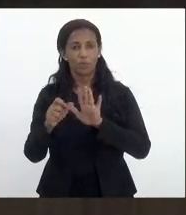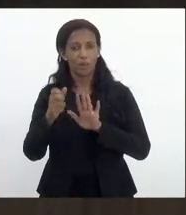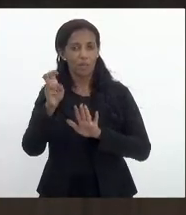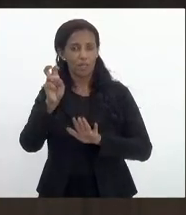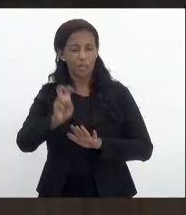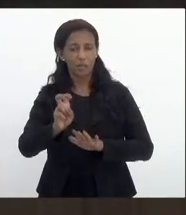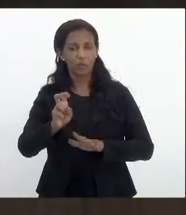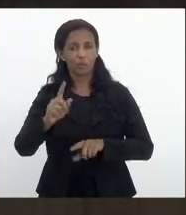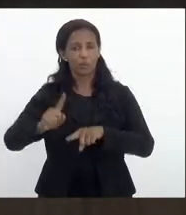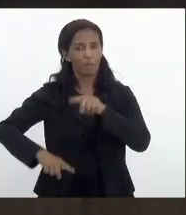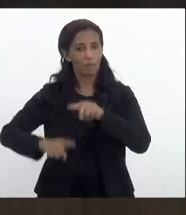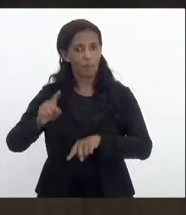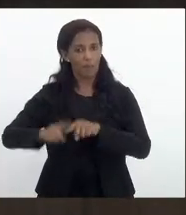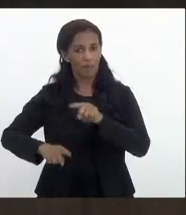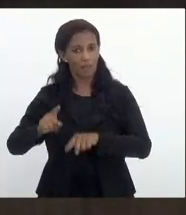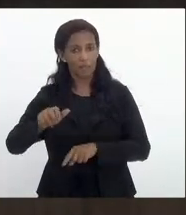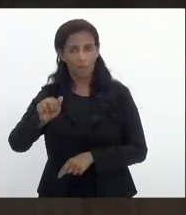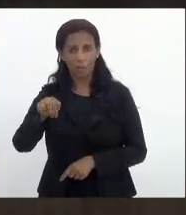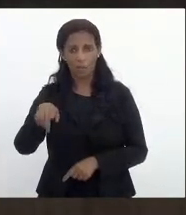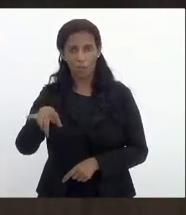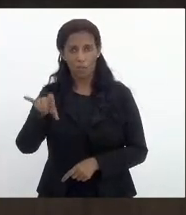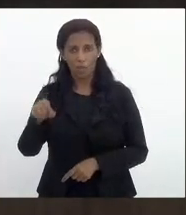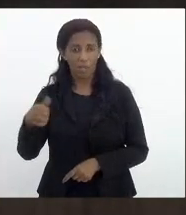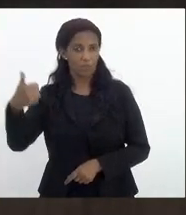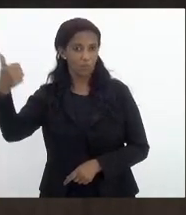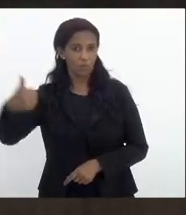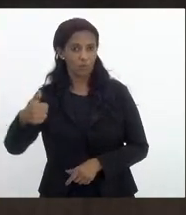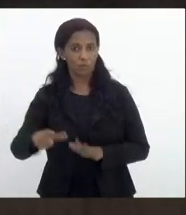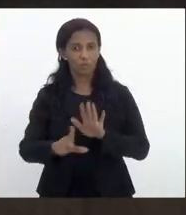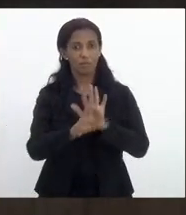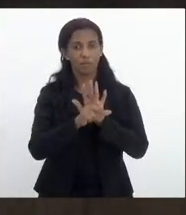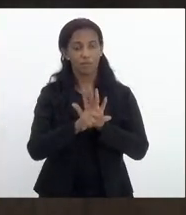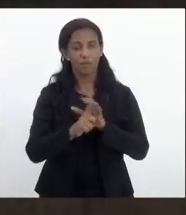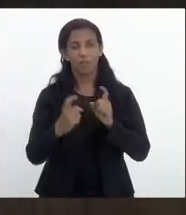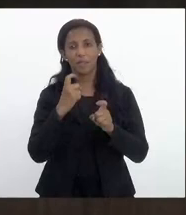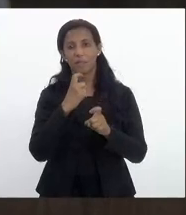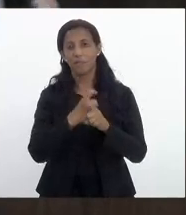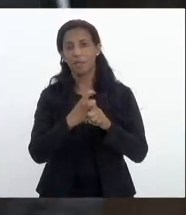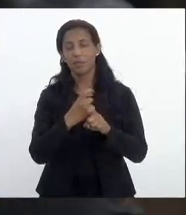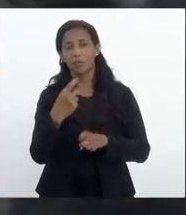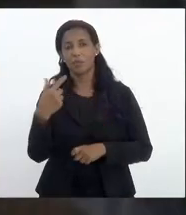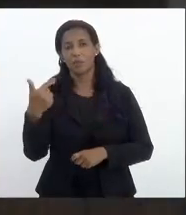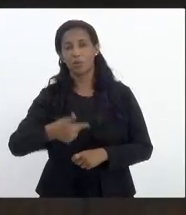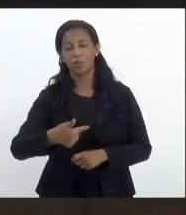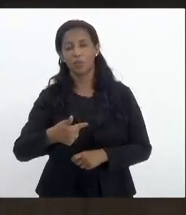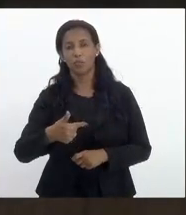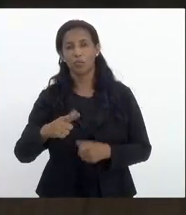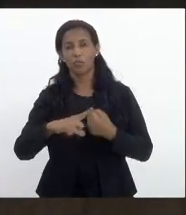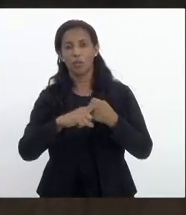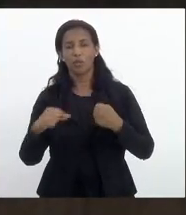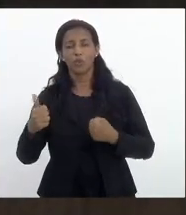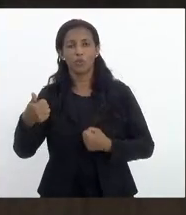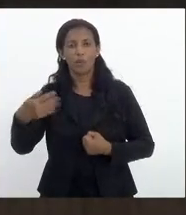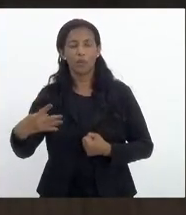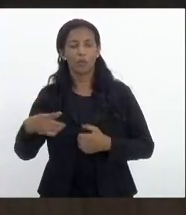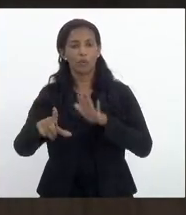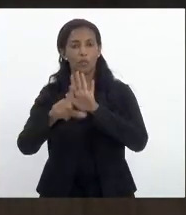caso das mercadorias previstas no anexo único desta lei inciso segundo no artigo 14 da lei